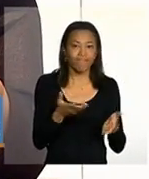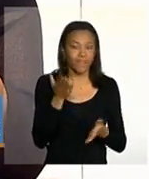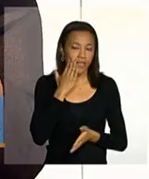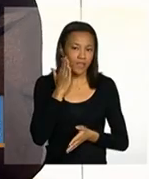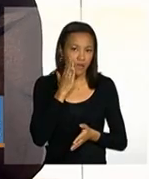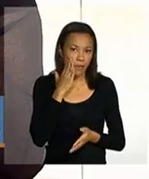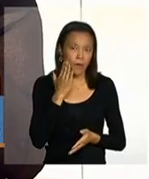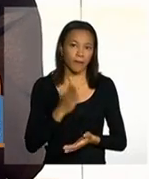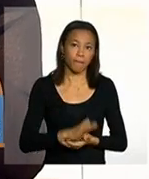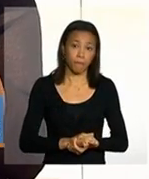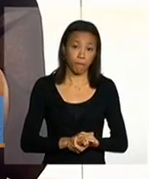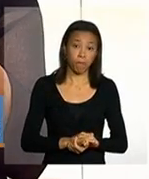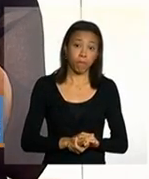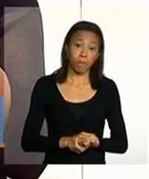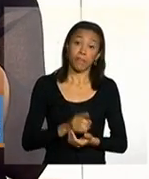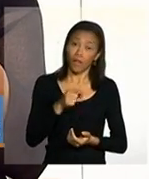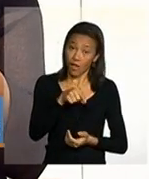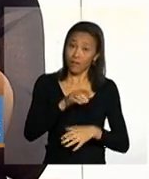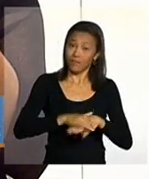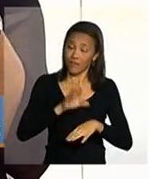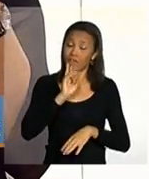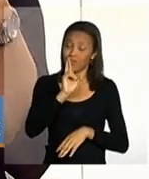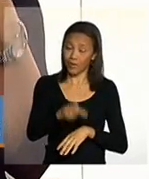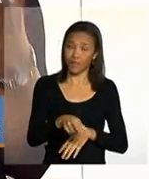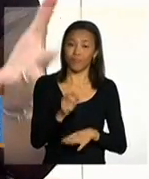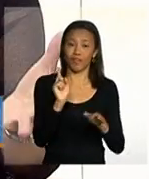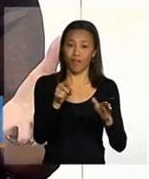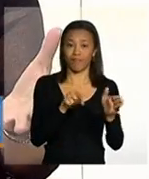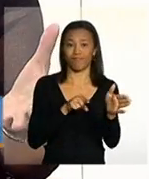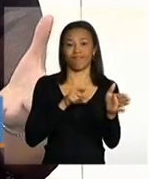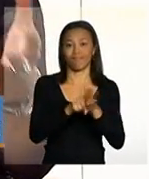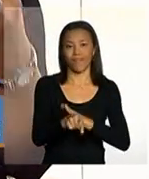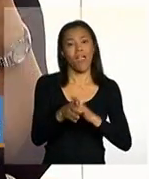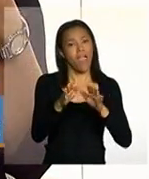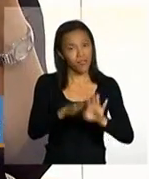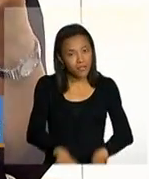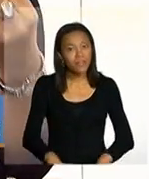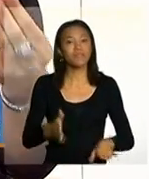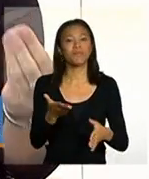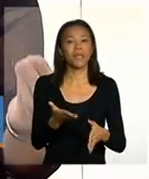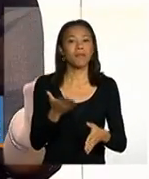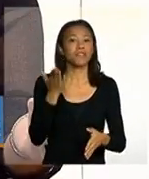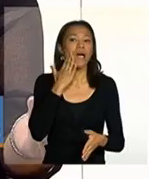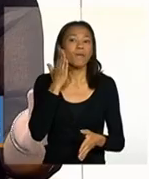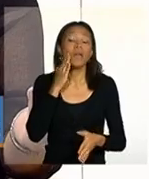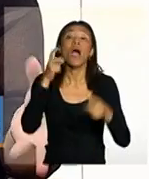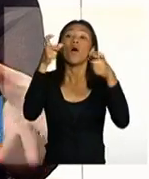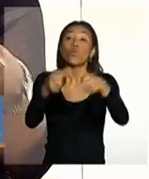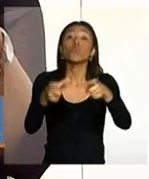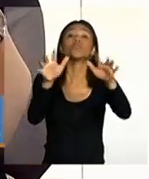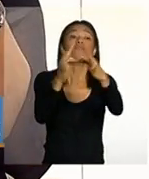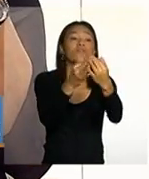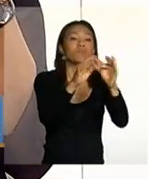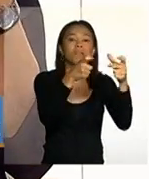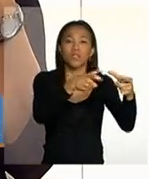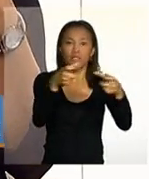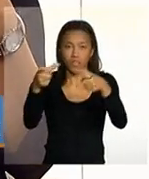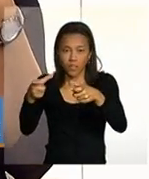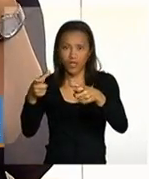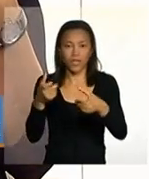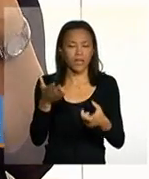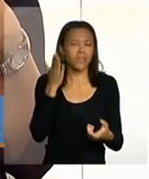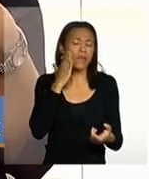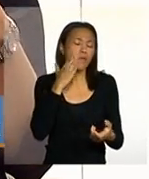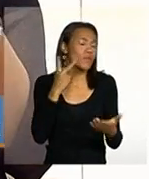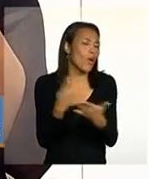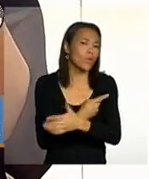ele mesmo respondeu a pergunta é isso mesmo localizar a família escutar